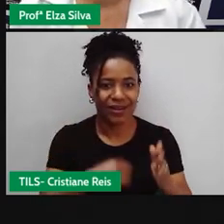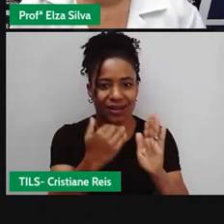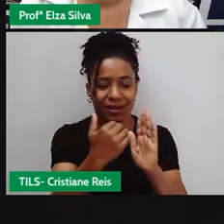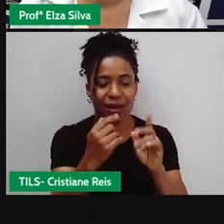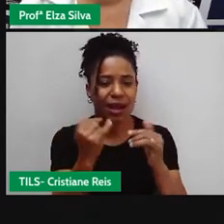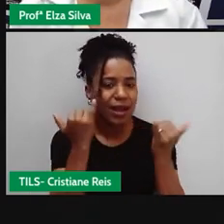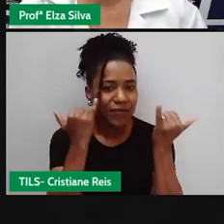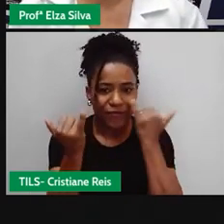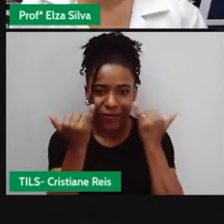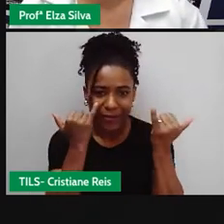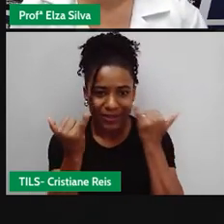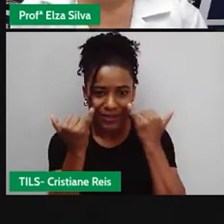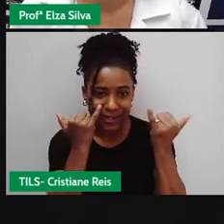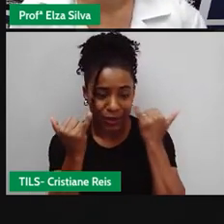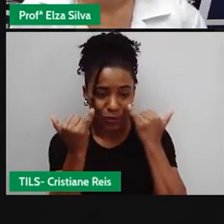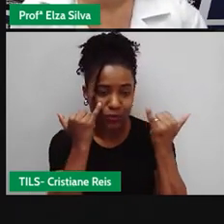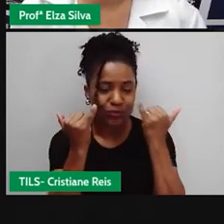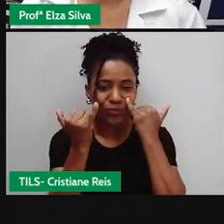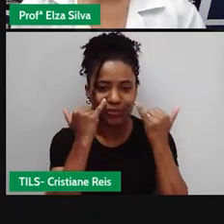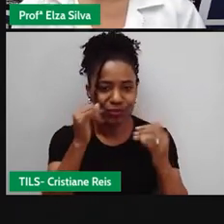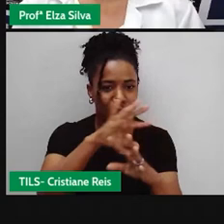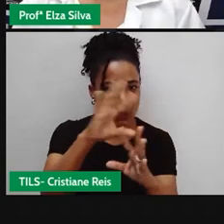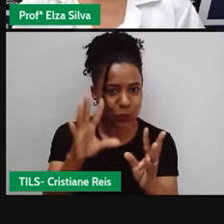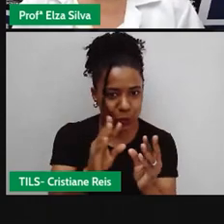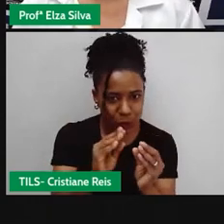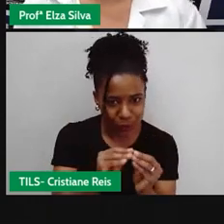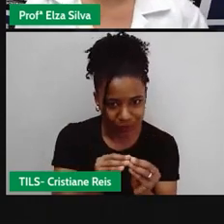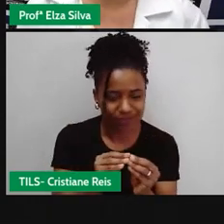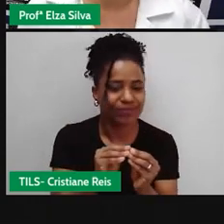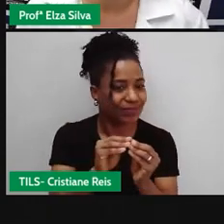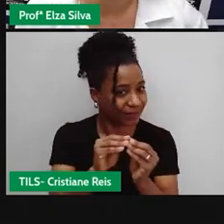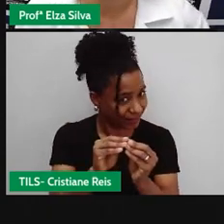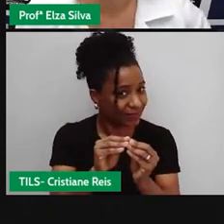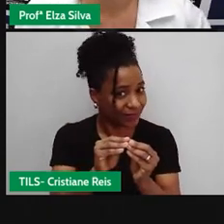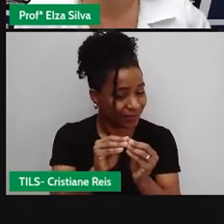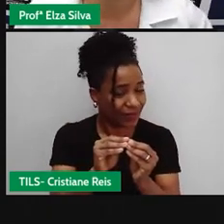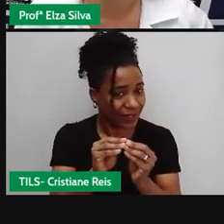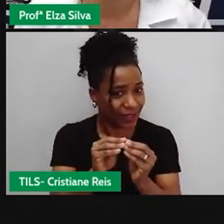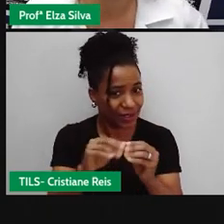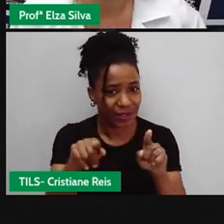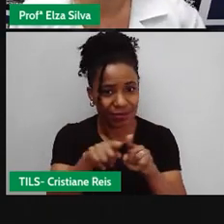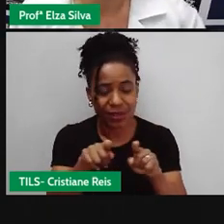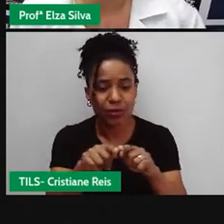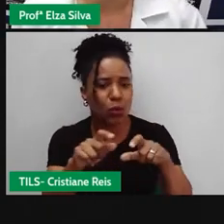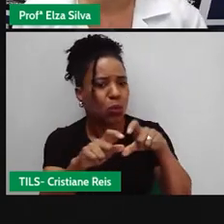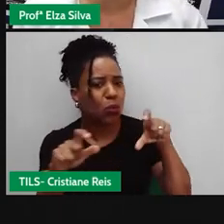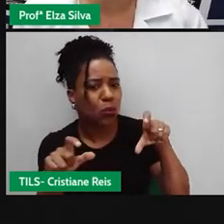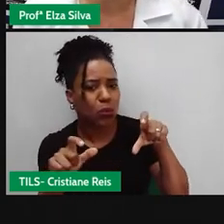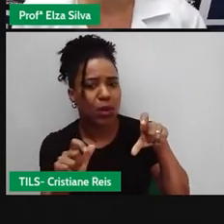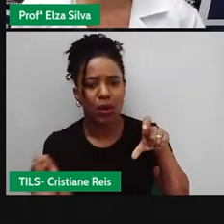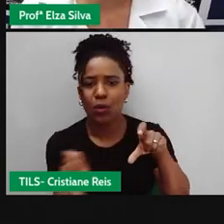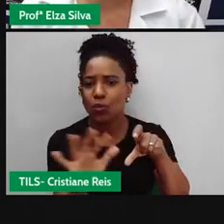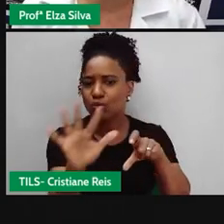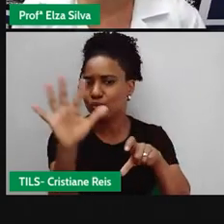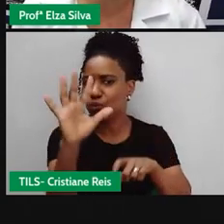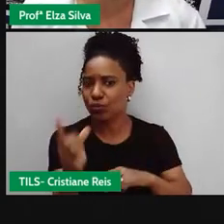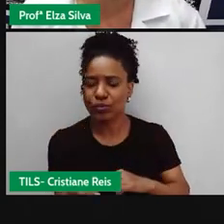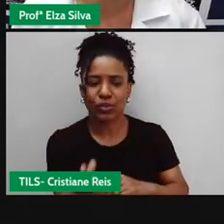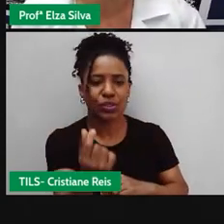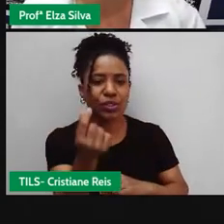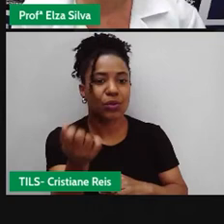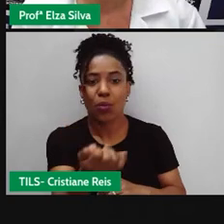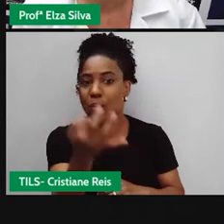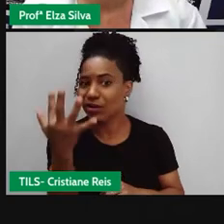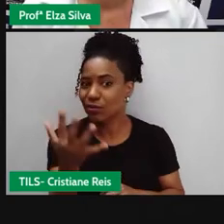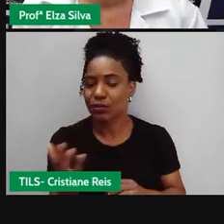Você vai encontrar Informações Sobre as bilheterias De todos os filmes Missão Impossível São seis Na